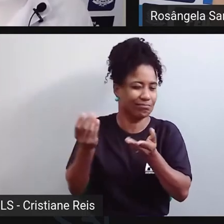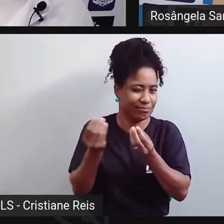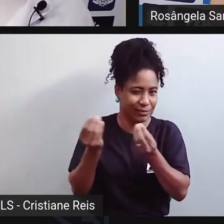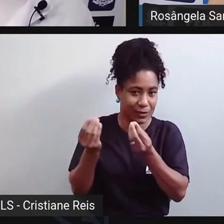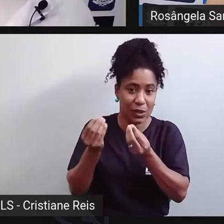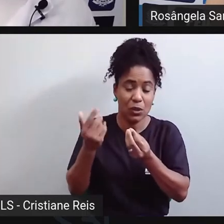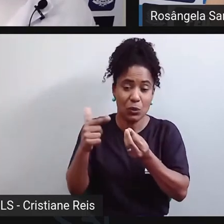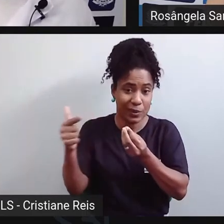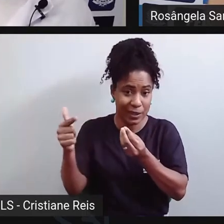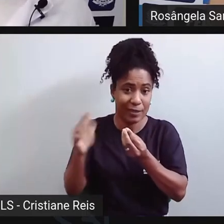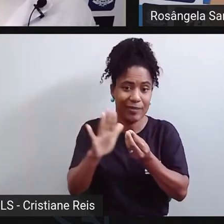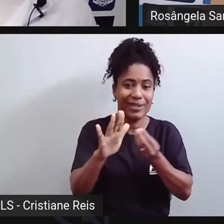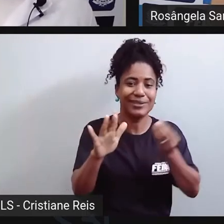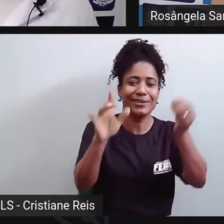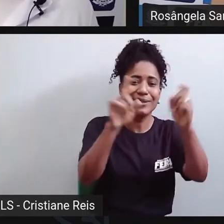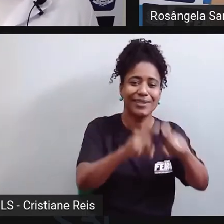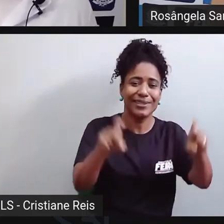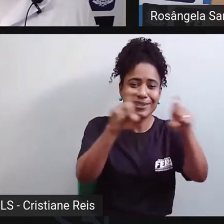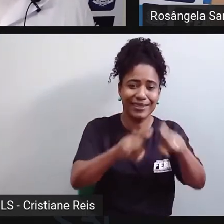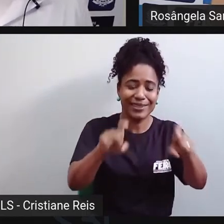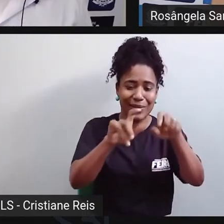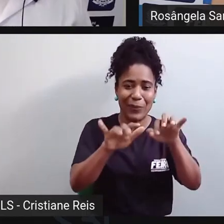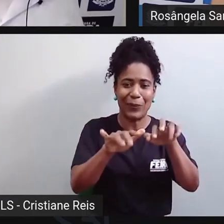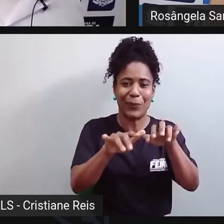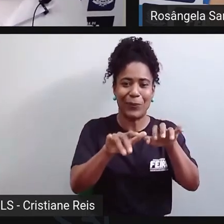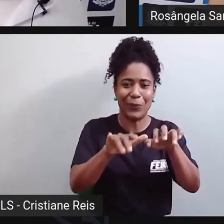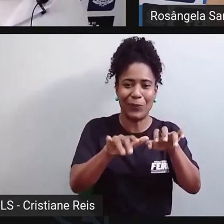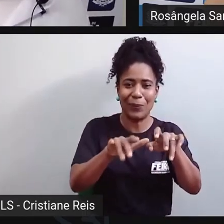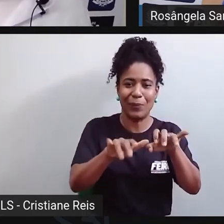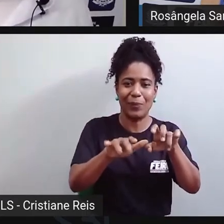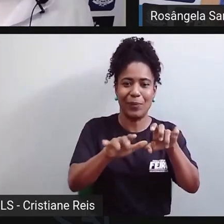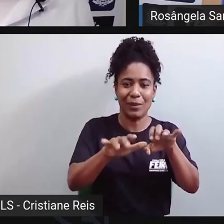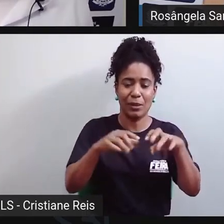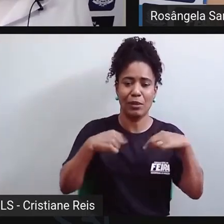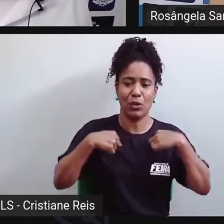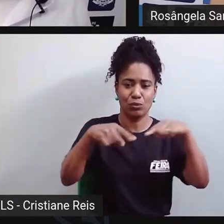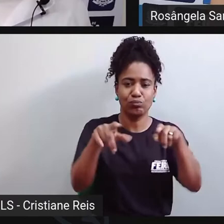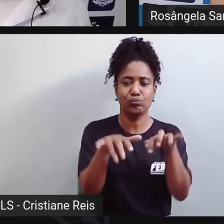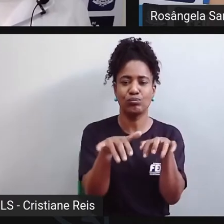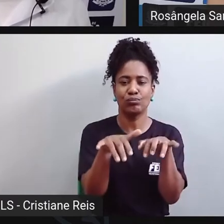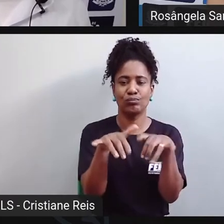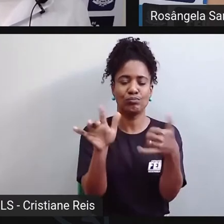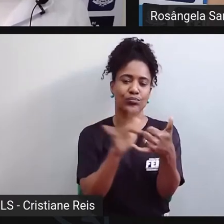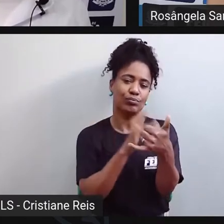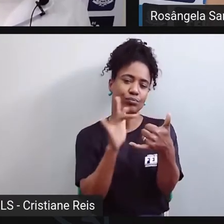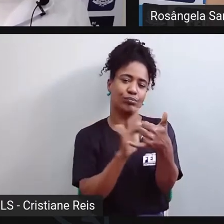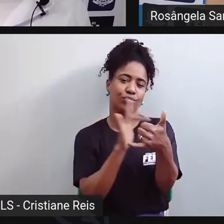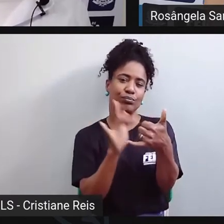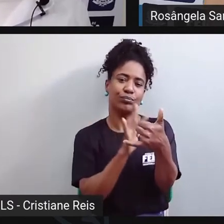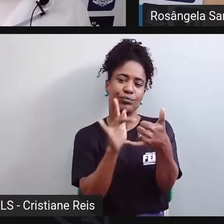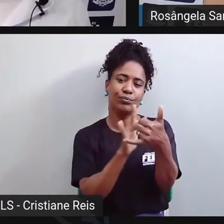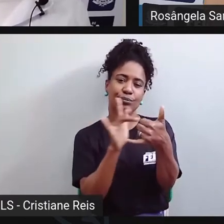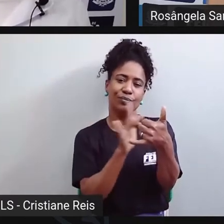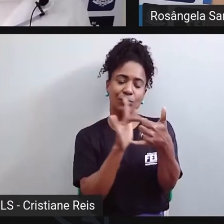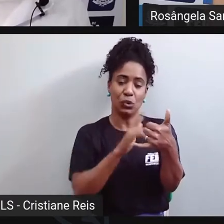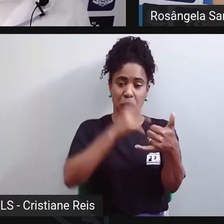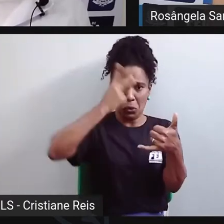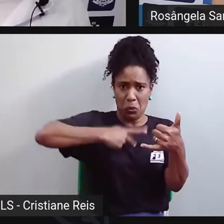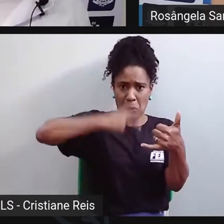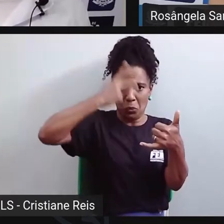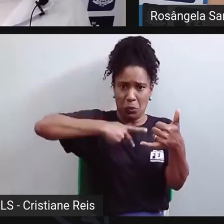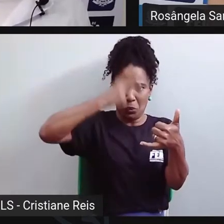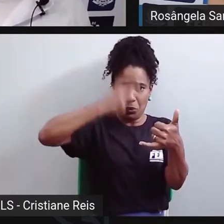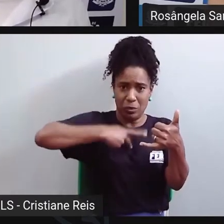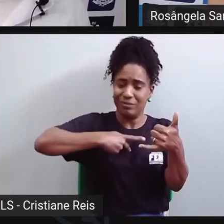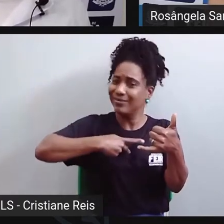nossa vida em uma coisa tão individualizada. Eu, a máquina e aquilo que ela produz. O ser humano